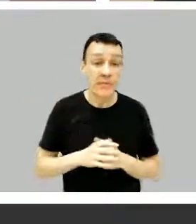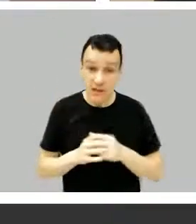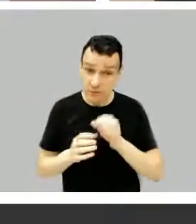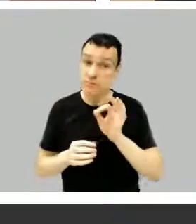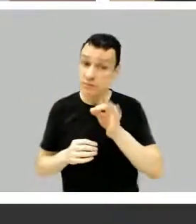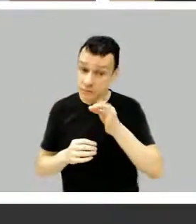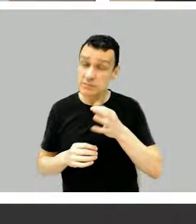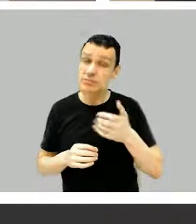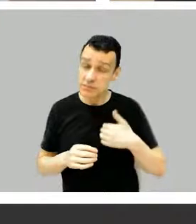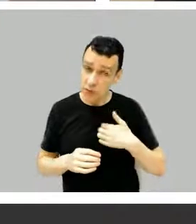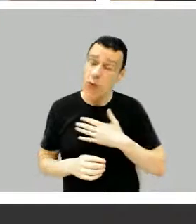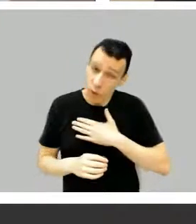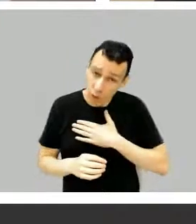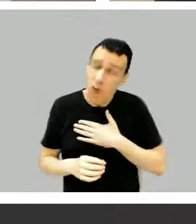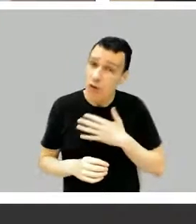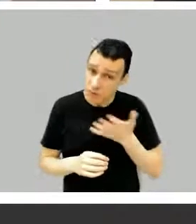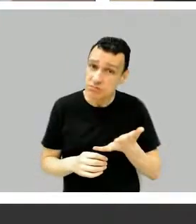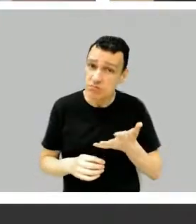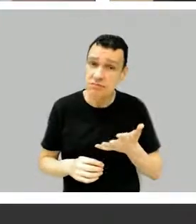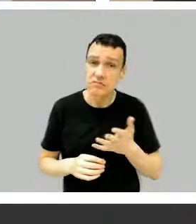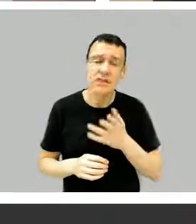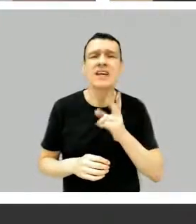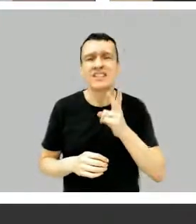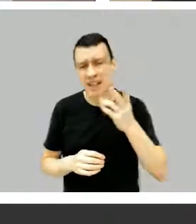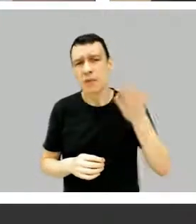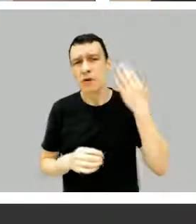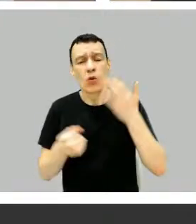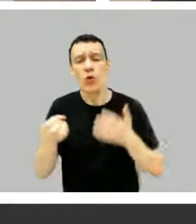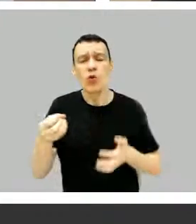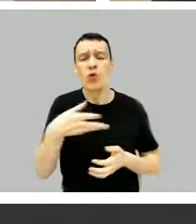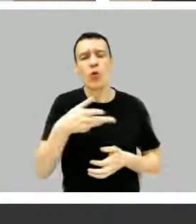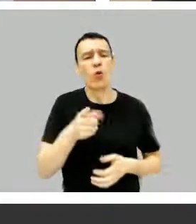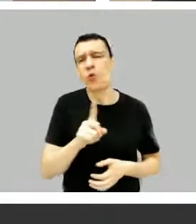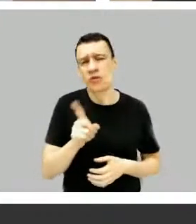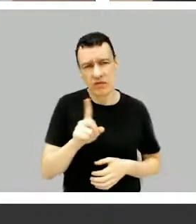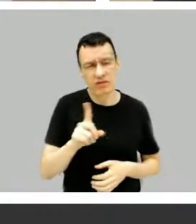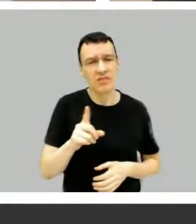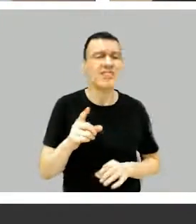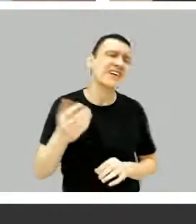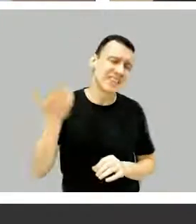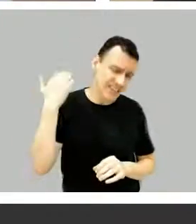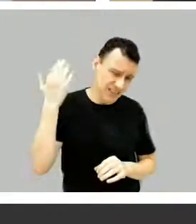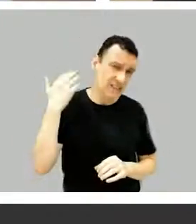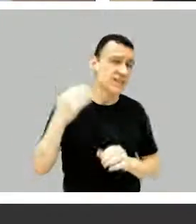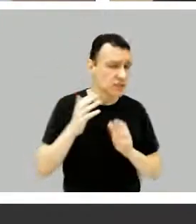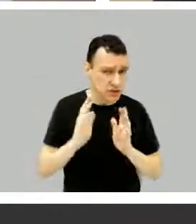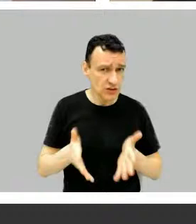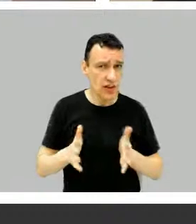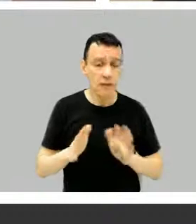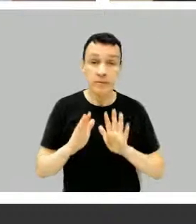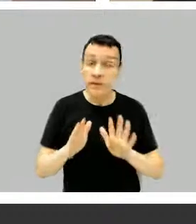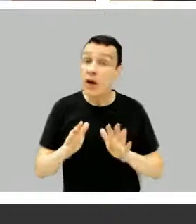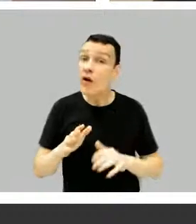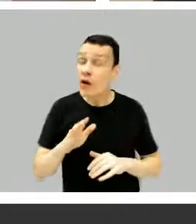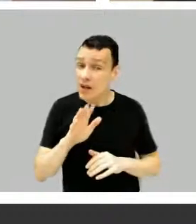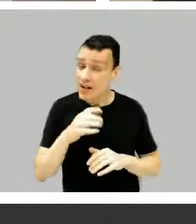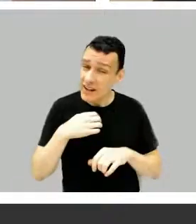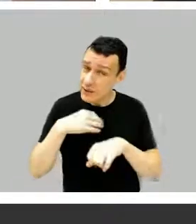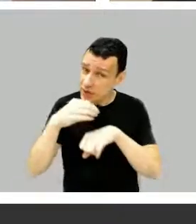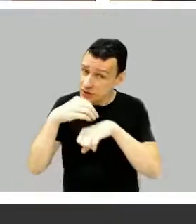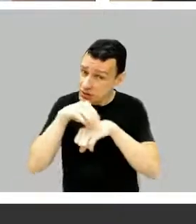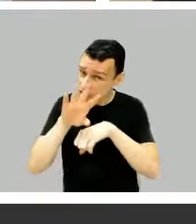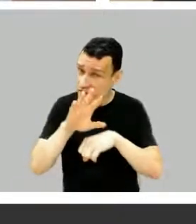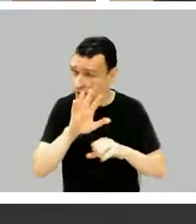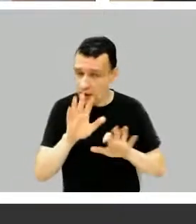existiu. Eu acho super legal, assim, ela não é um modelo, é um modelo muito difícil, já dando essa dica, caso você esteja pensando, não sei se você é roteirista,